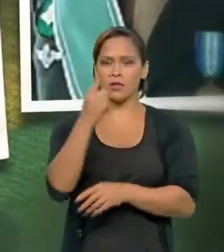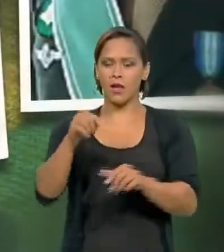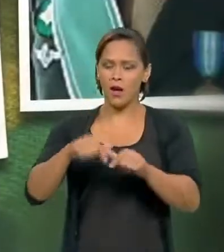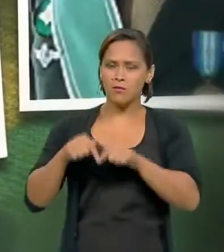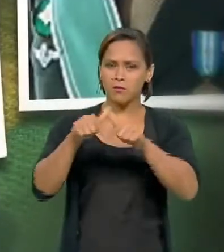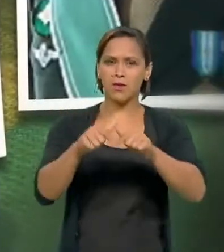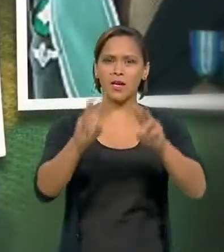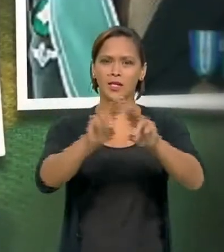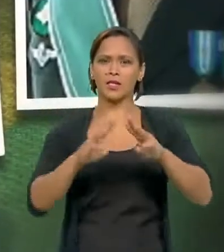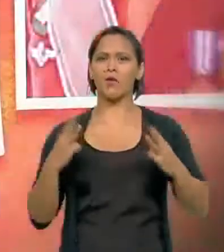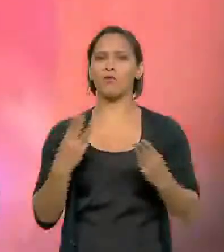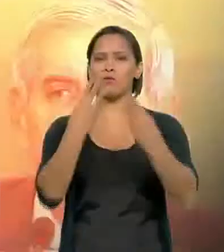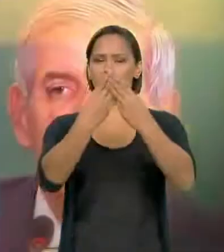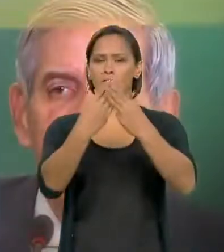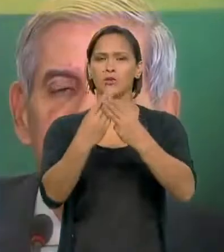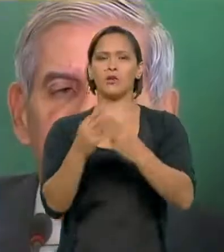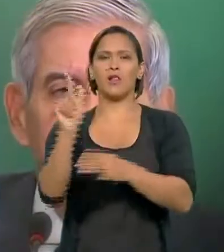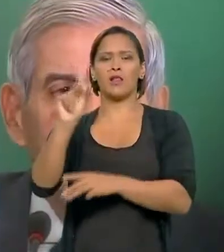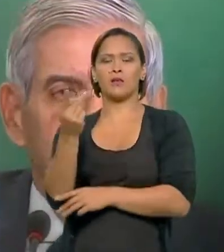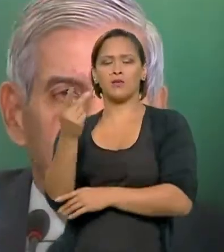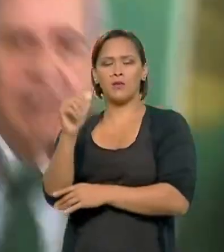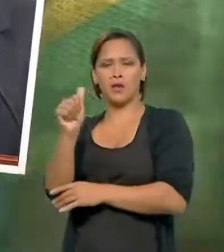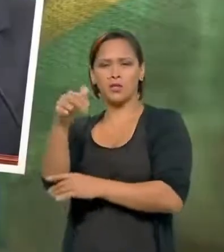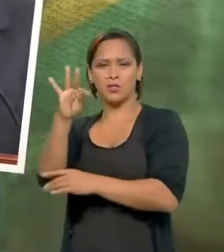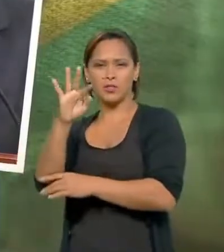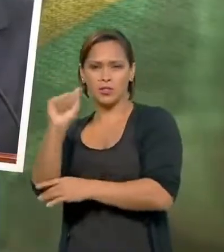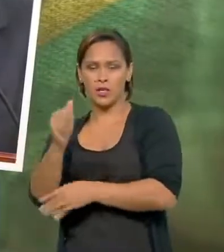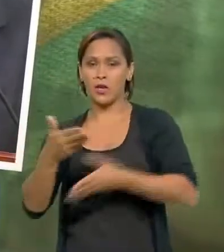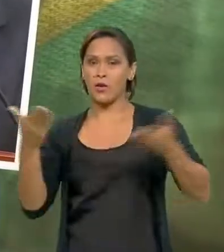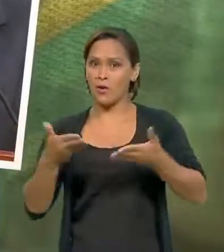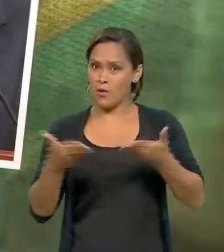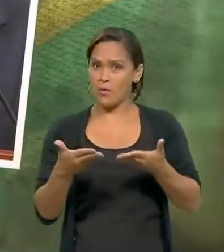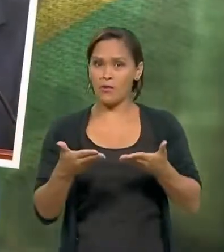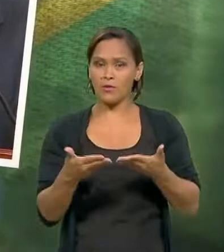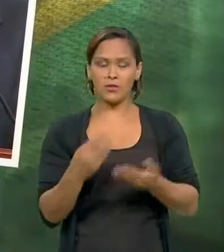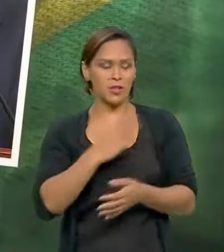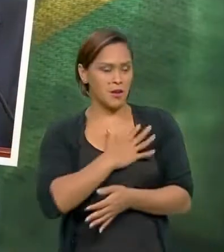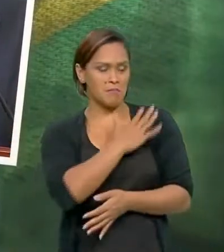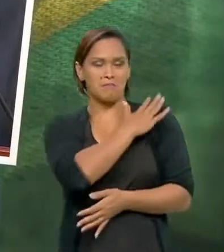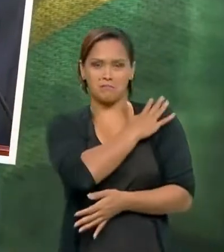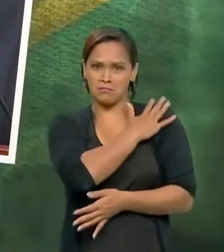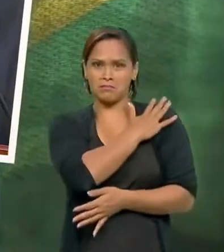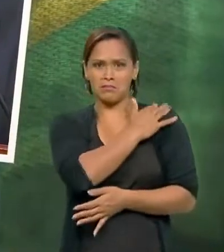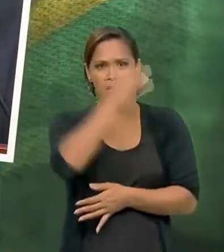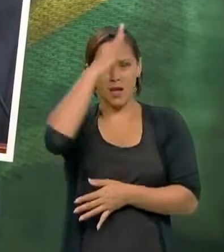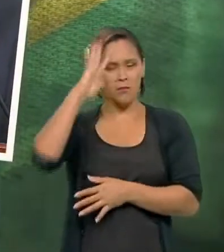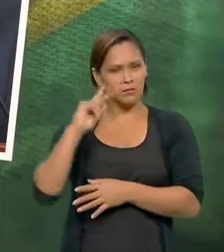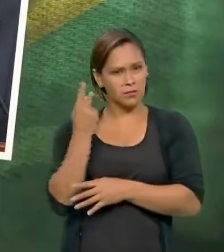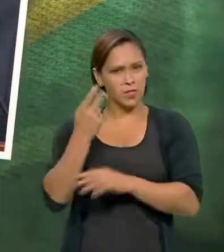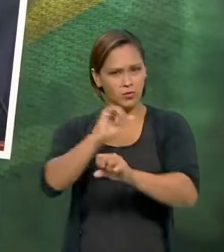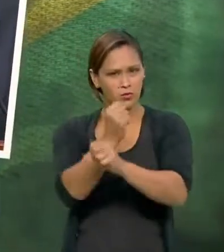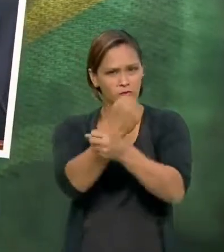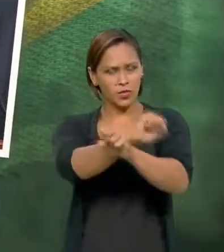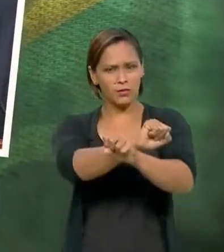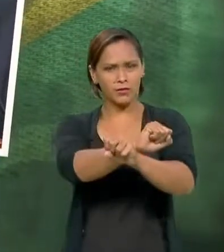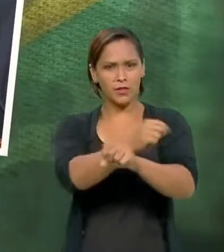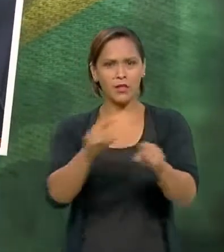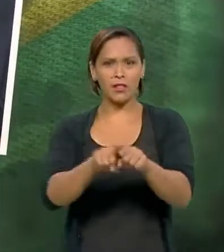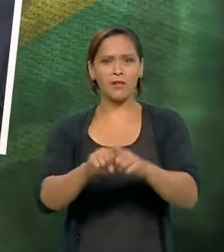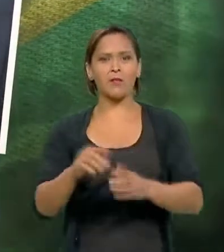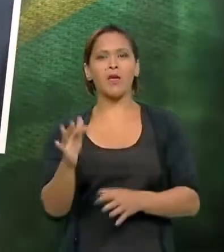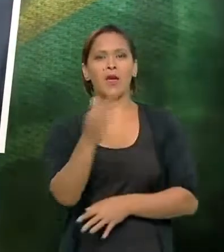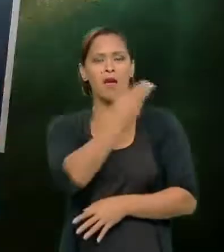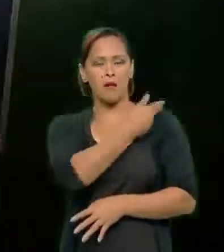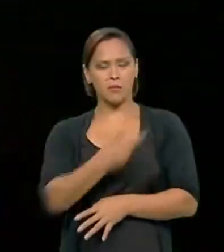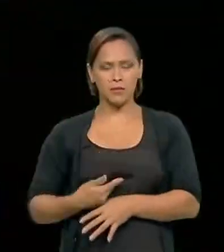da ONU no Haiti, MINUSTA. Hoje, o general Heleno é ministro-chefe do Gabinete de Segurança Institucional da Presidência da